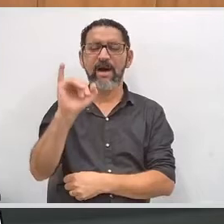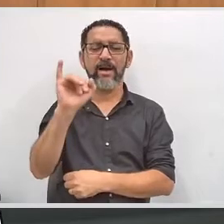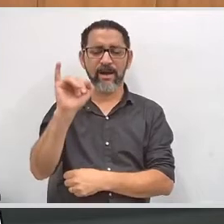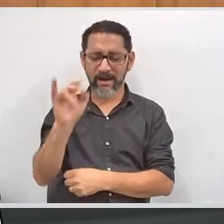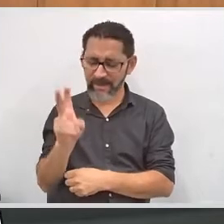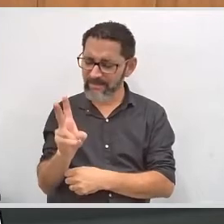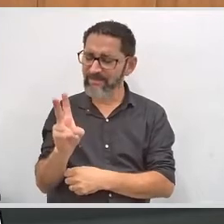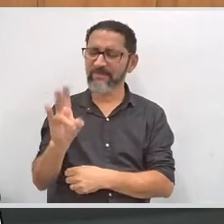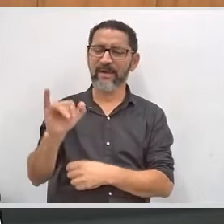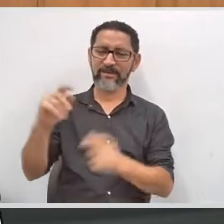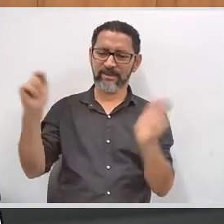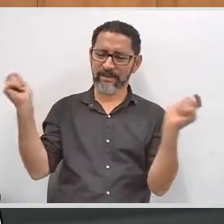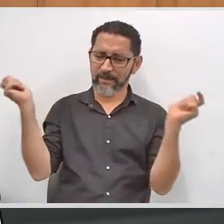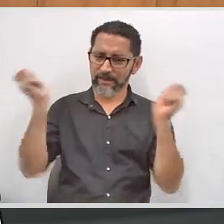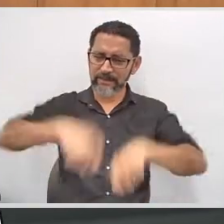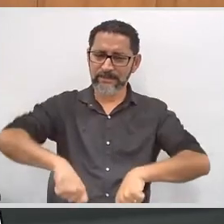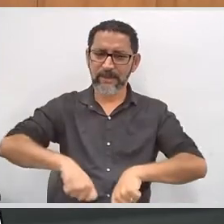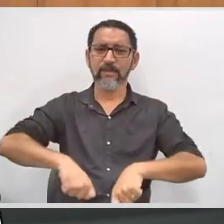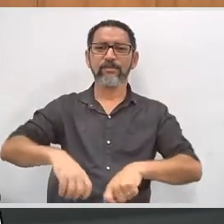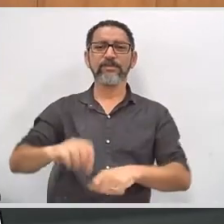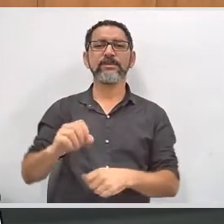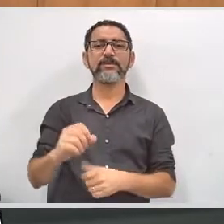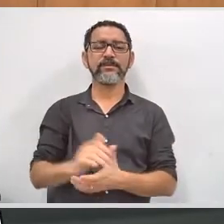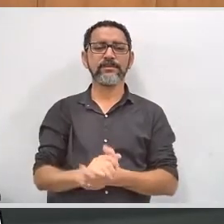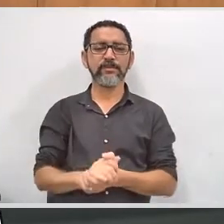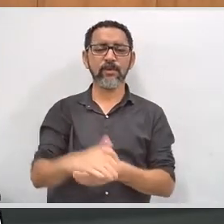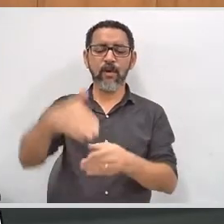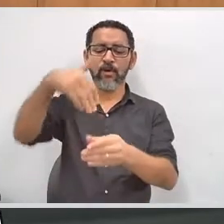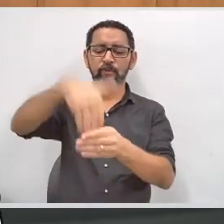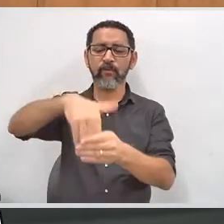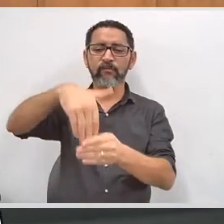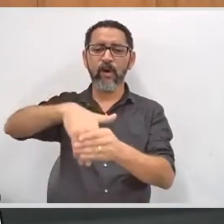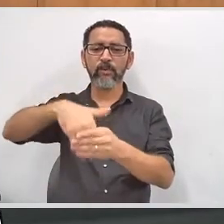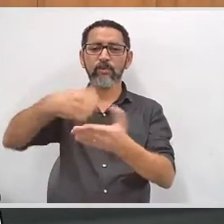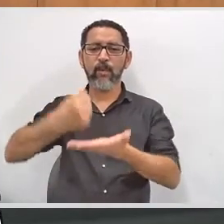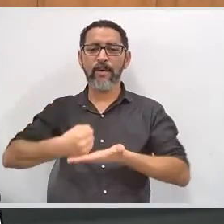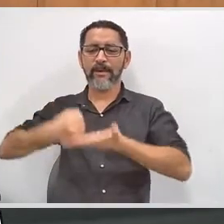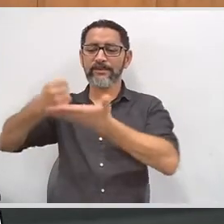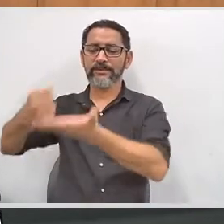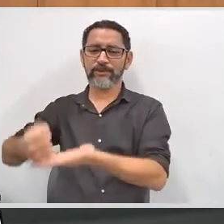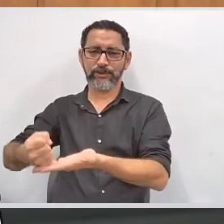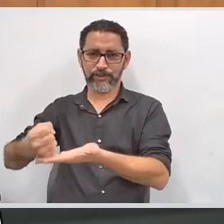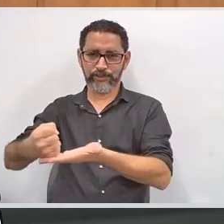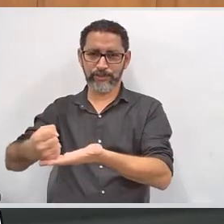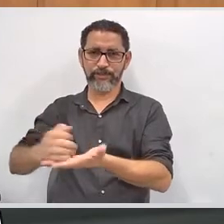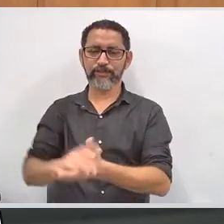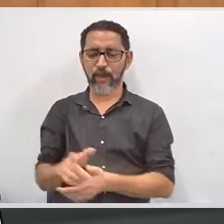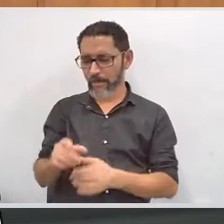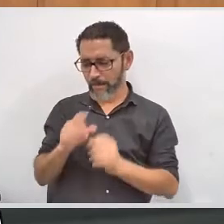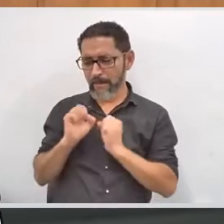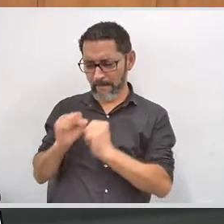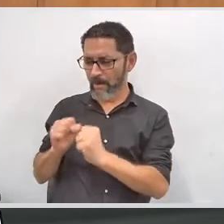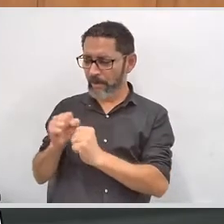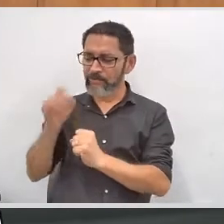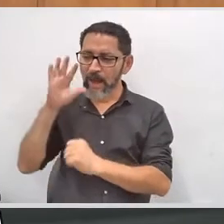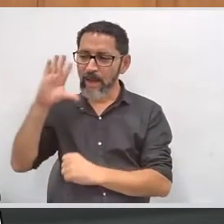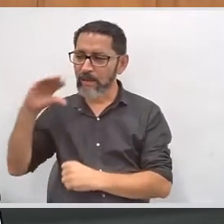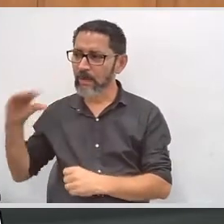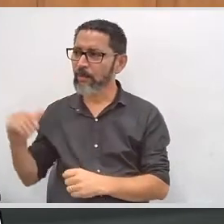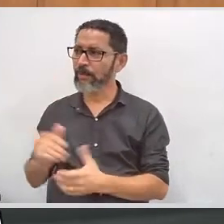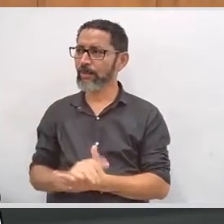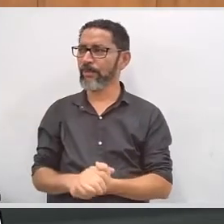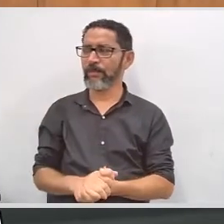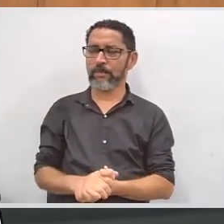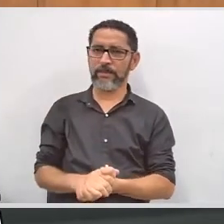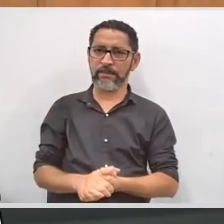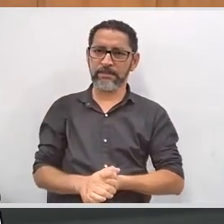destacar enormemente essa possibilidade de voto assistido. bem. O senhor pode ficar tranquilo que isso aí vai ser bem